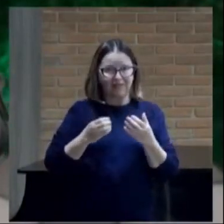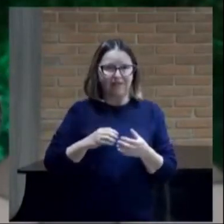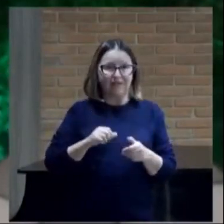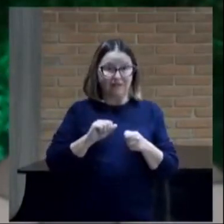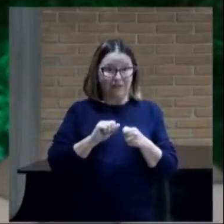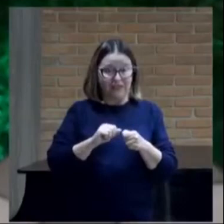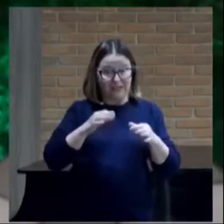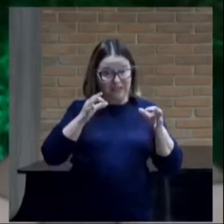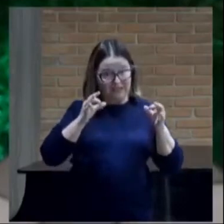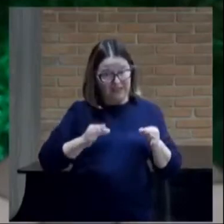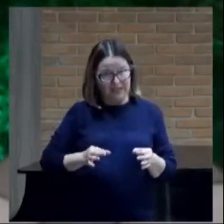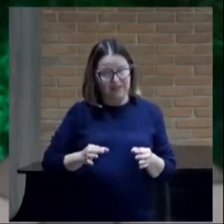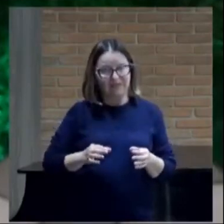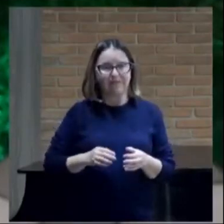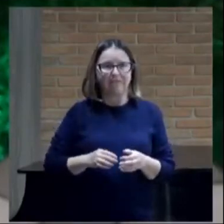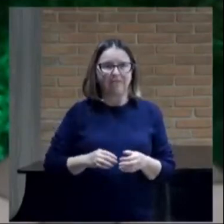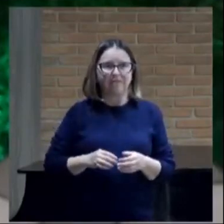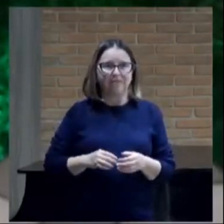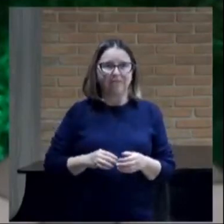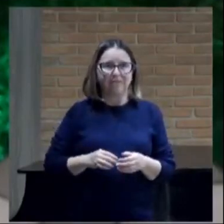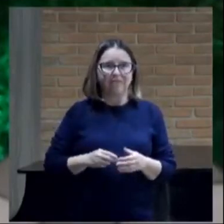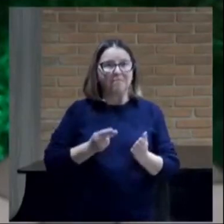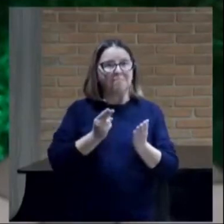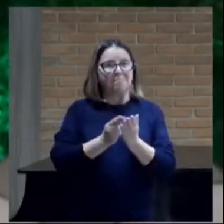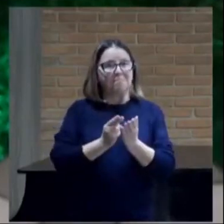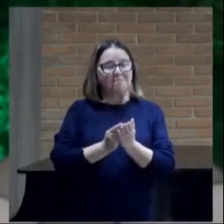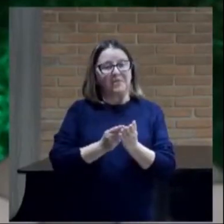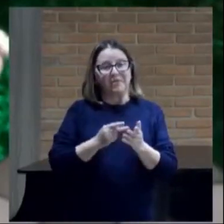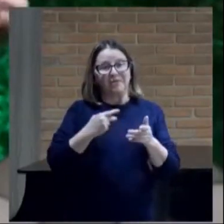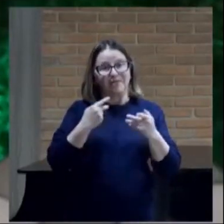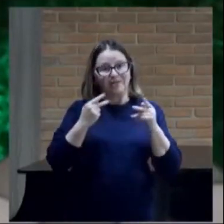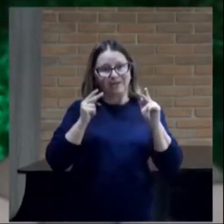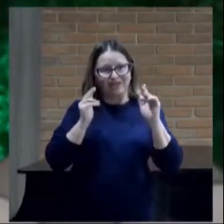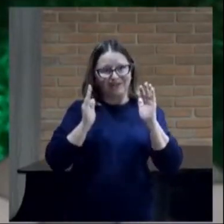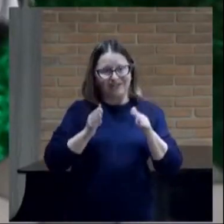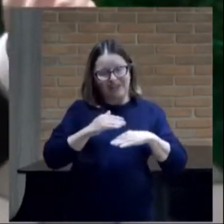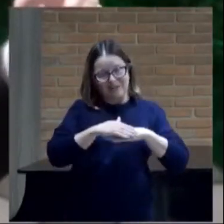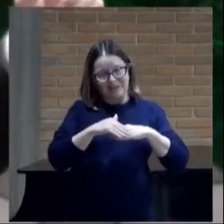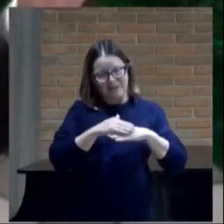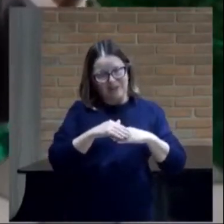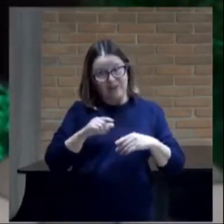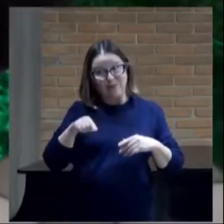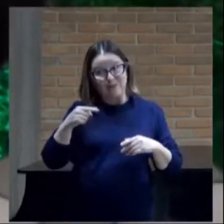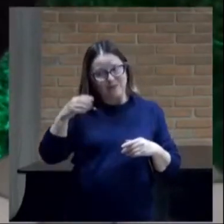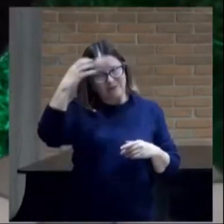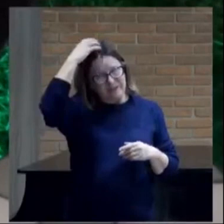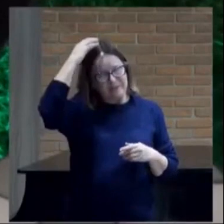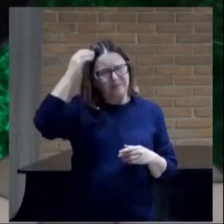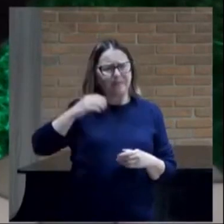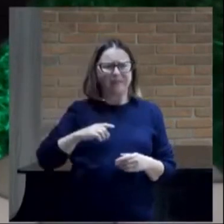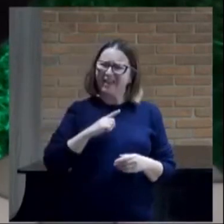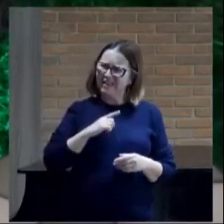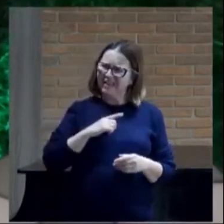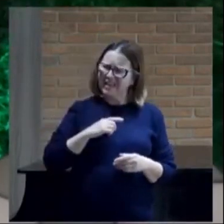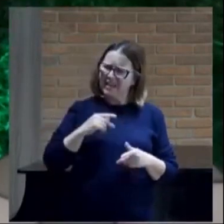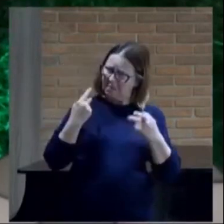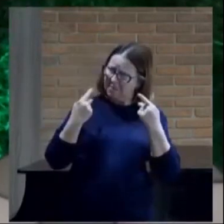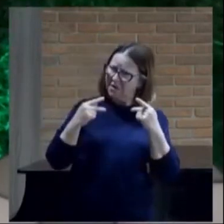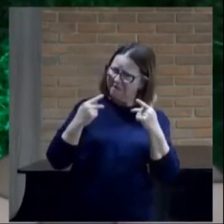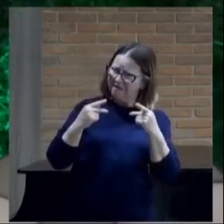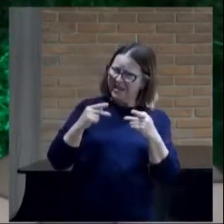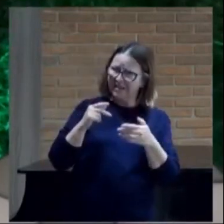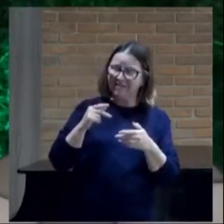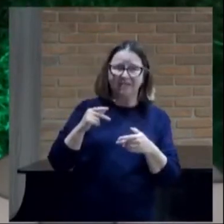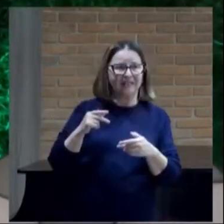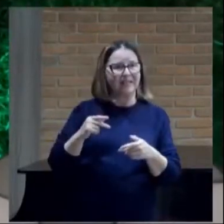ainda que ele tivesse dado uma palavra sem consultar o Senhor. Tem algum profeta que fala a